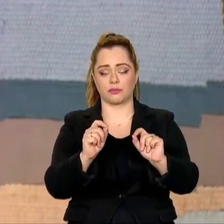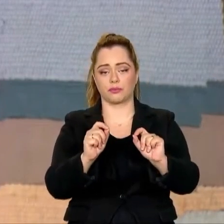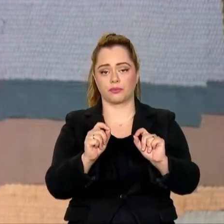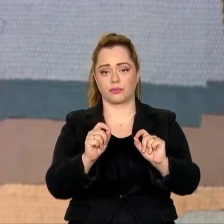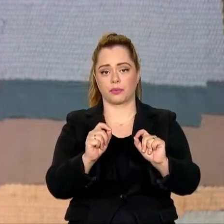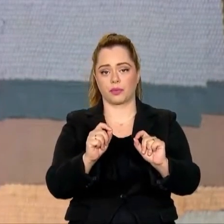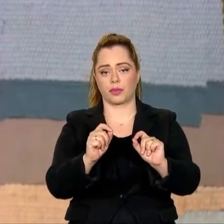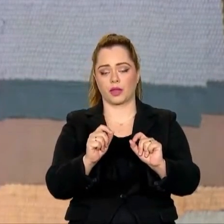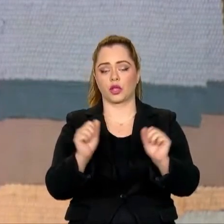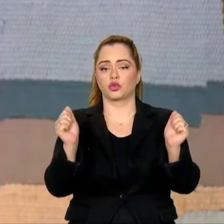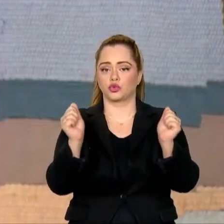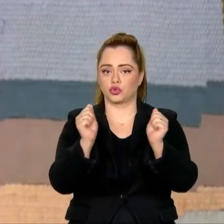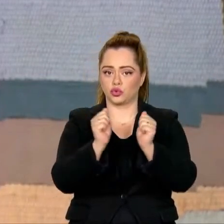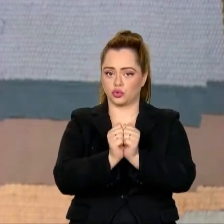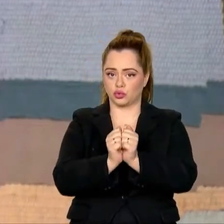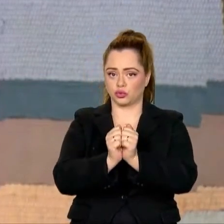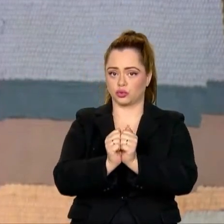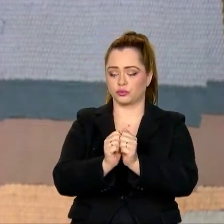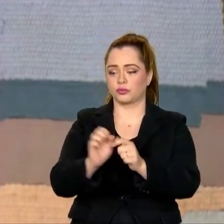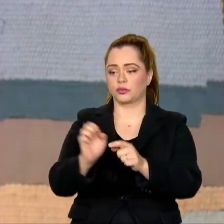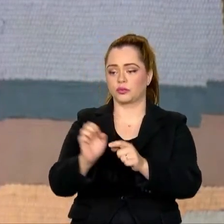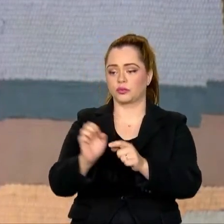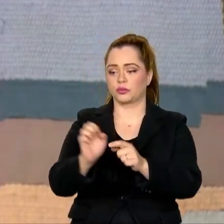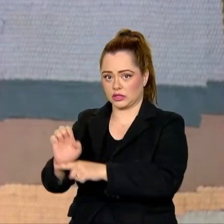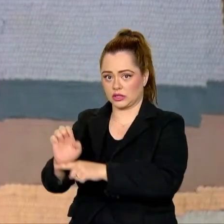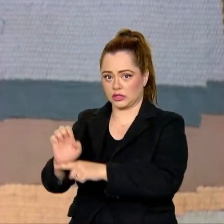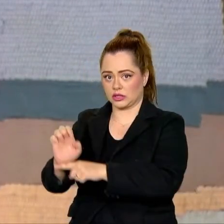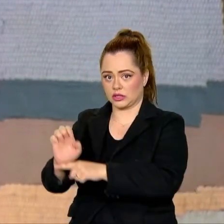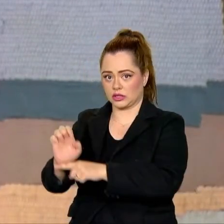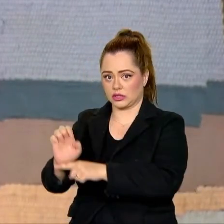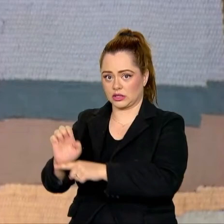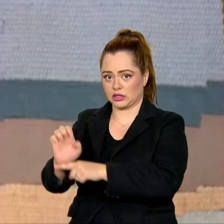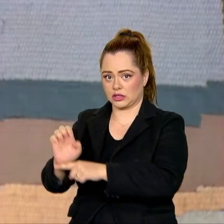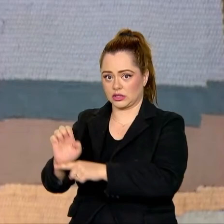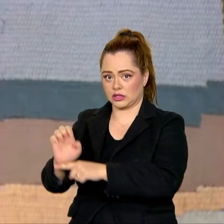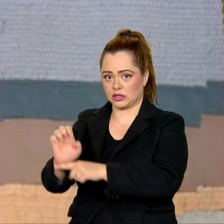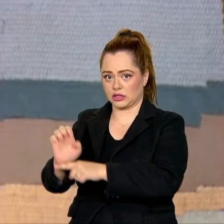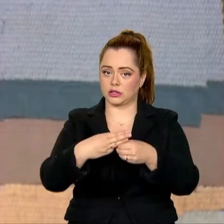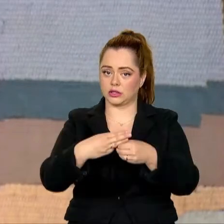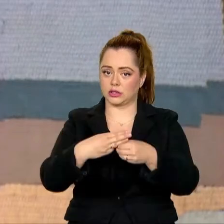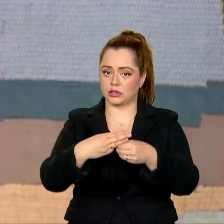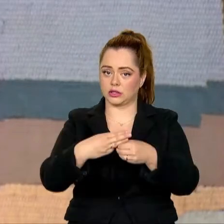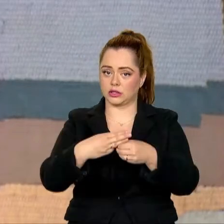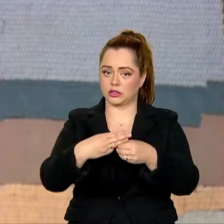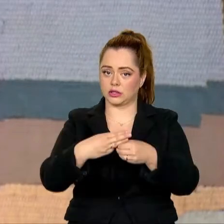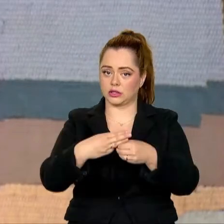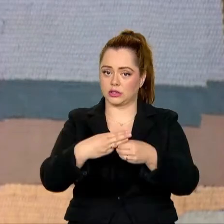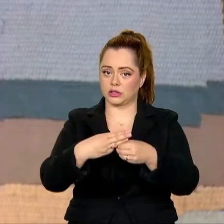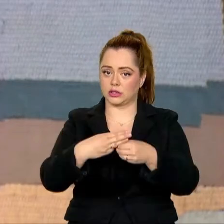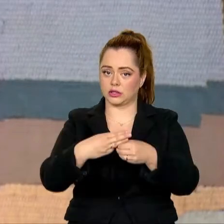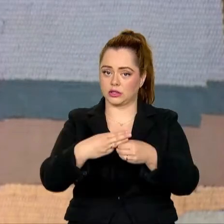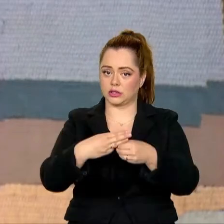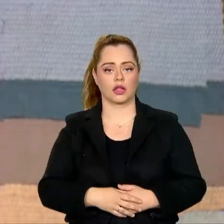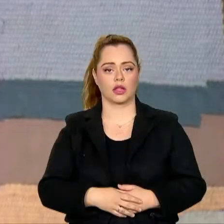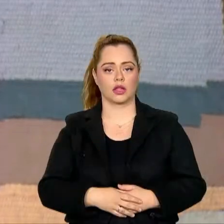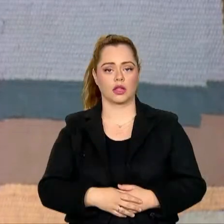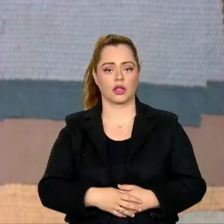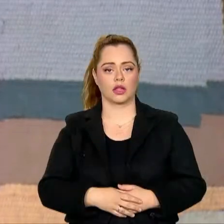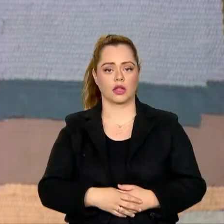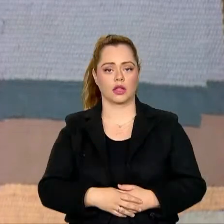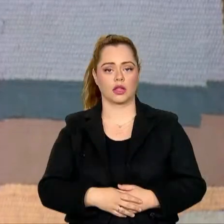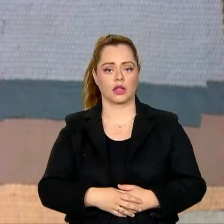da União, dos Estados e, muitas vezes, dos municípios. Então, objetivando da